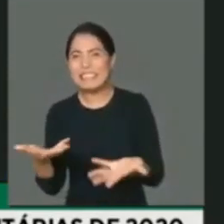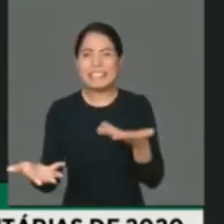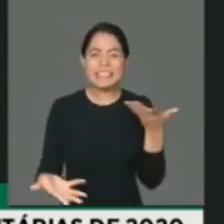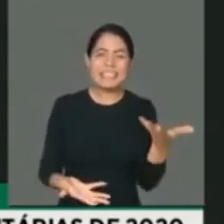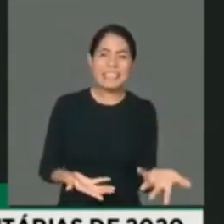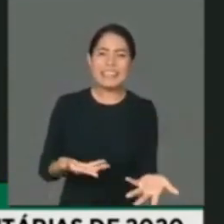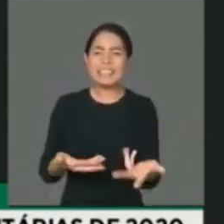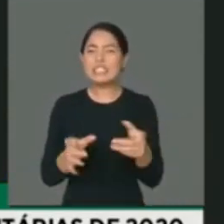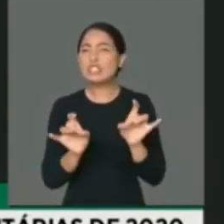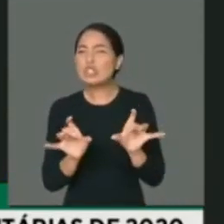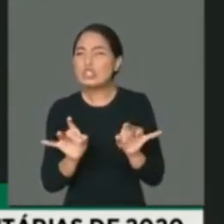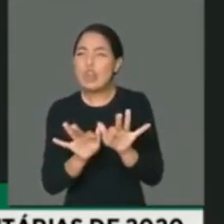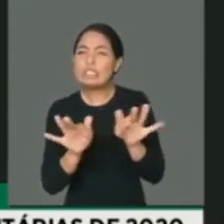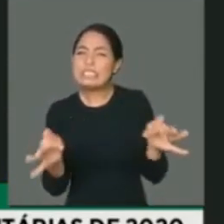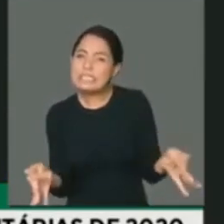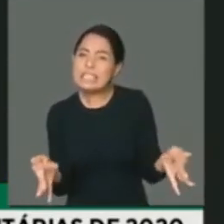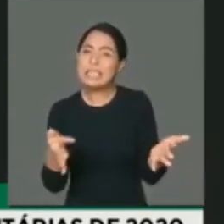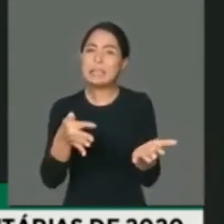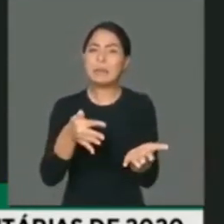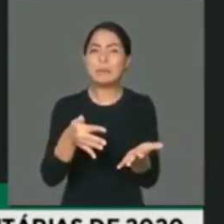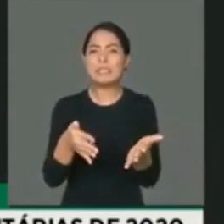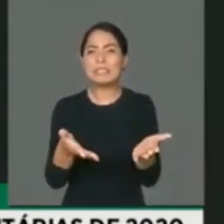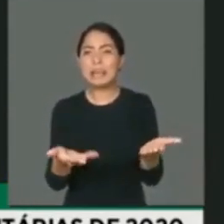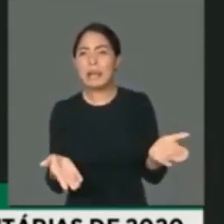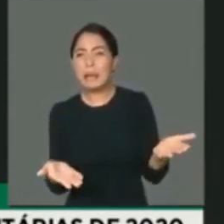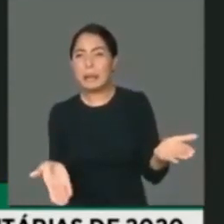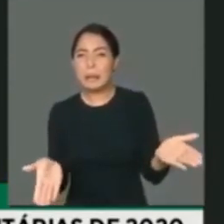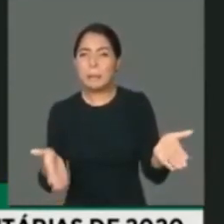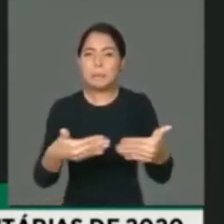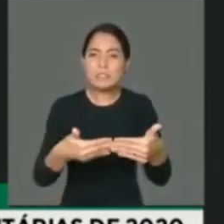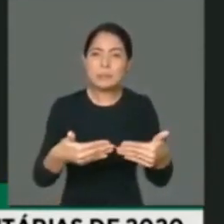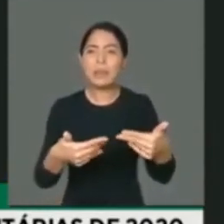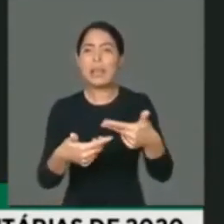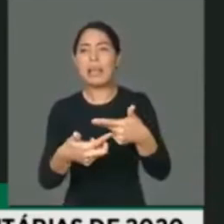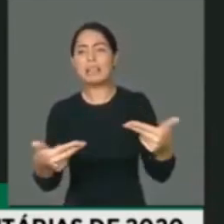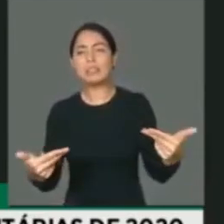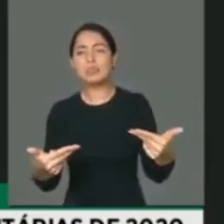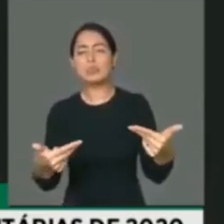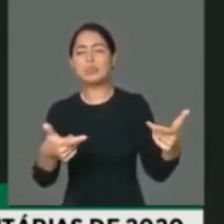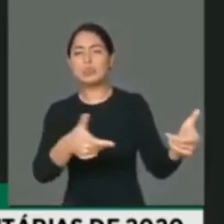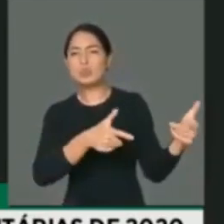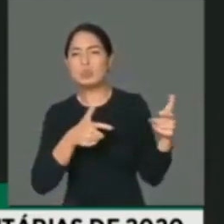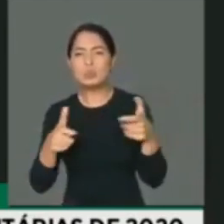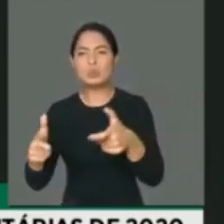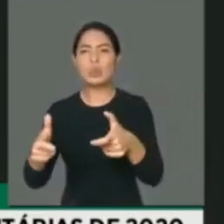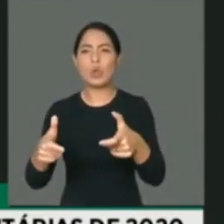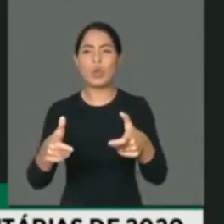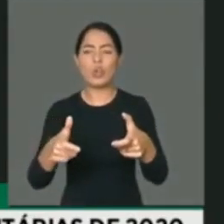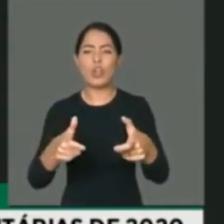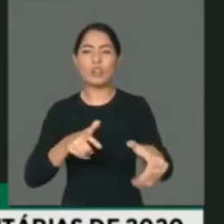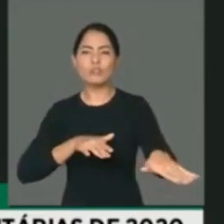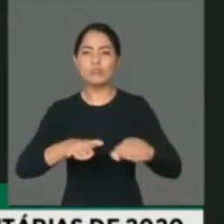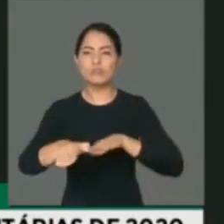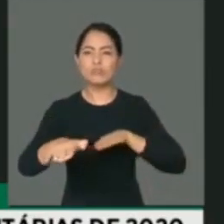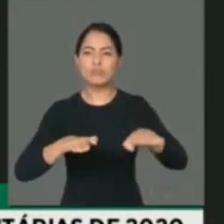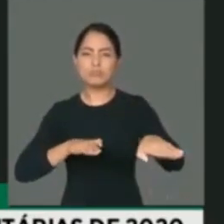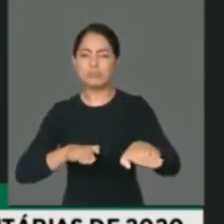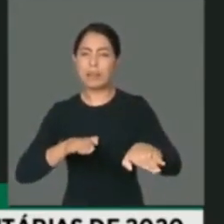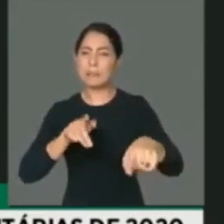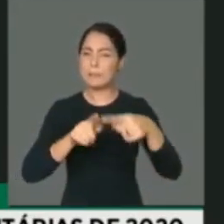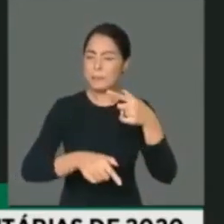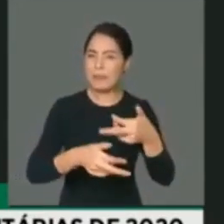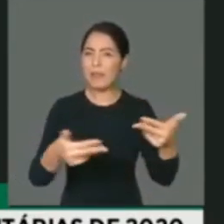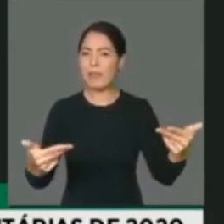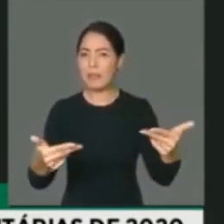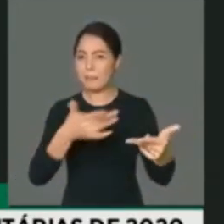vai apenas restringir o tráfego de alguns veículos e alguns tipos de pessoas na